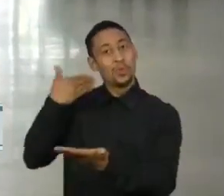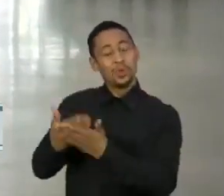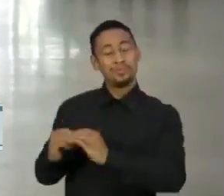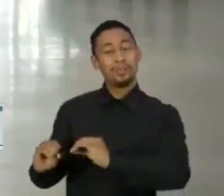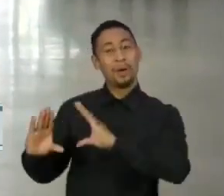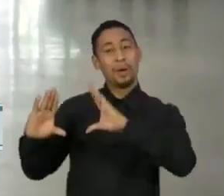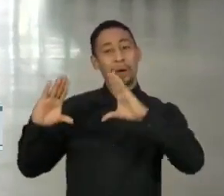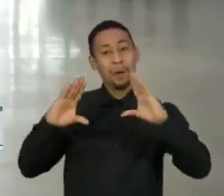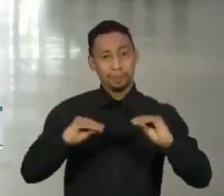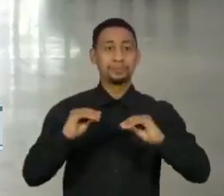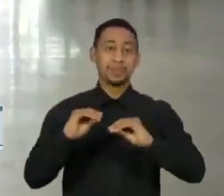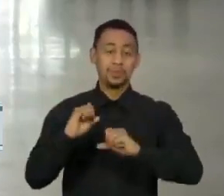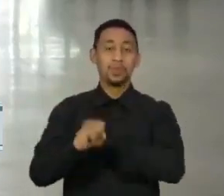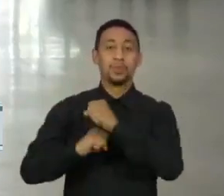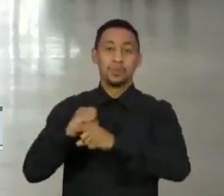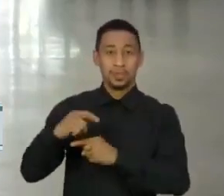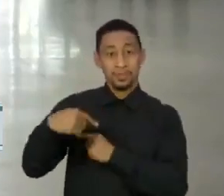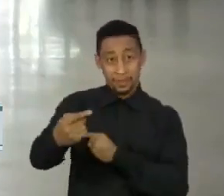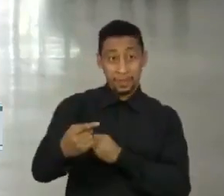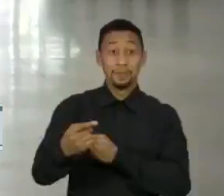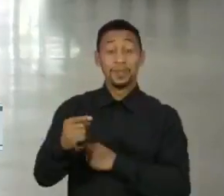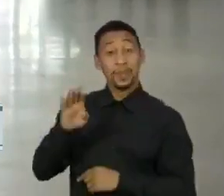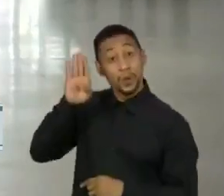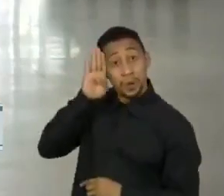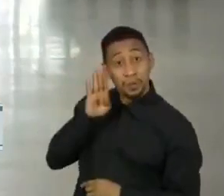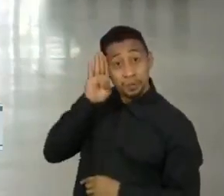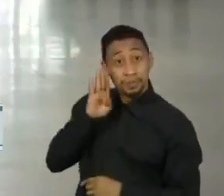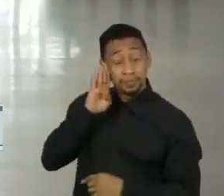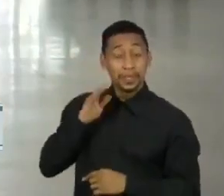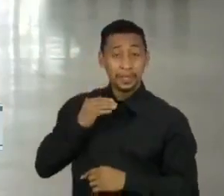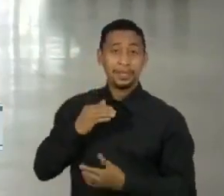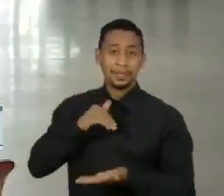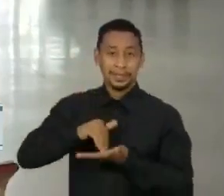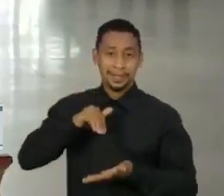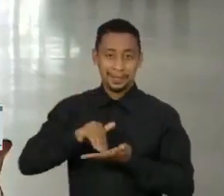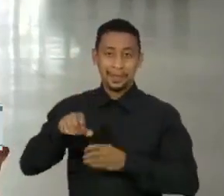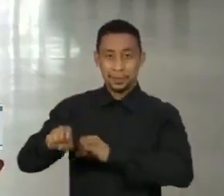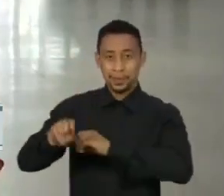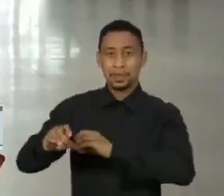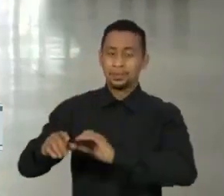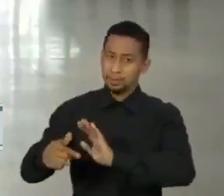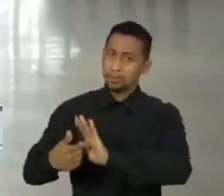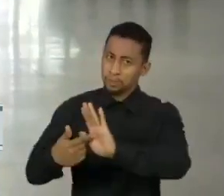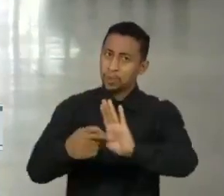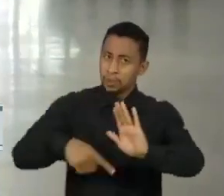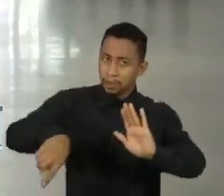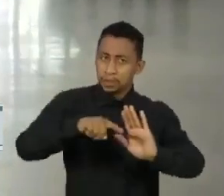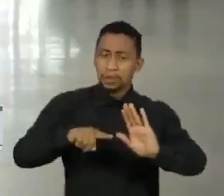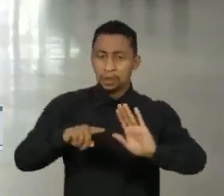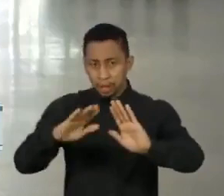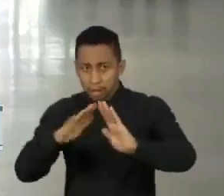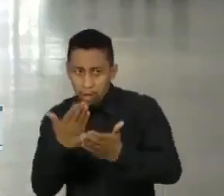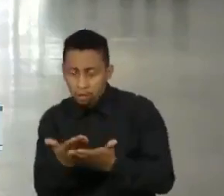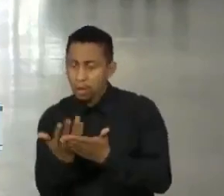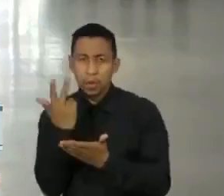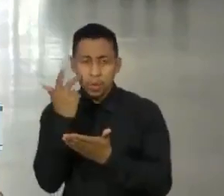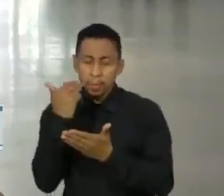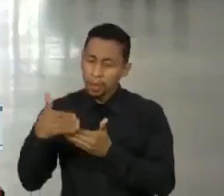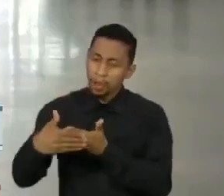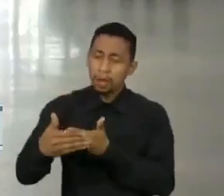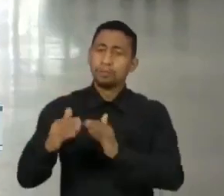acordo com o secretário da Educação, Rocele Soares, os profissionais que já atuam nas escolas continuam trabalhando nelas normalmente, mas